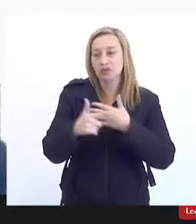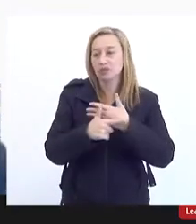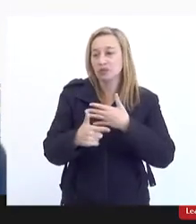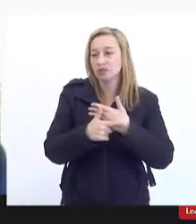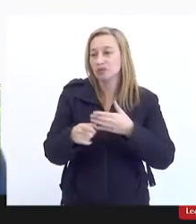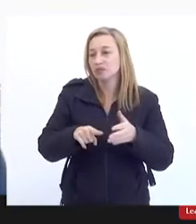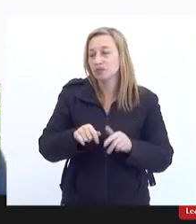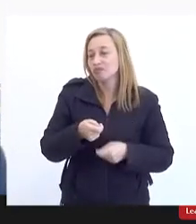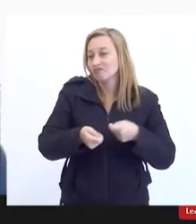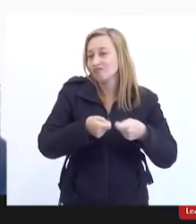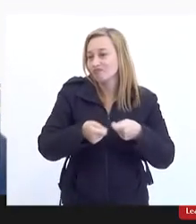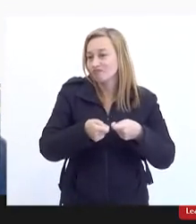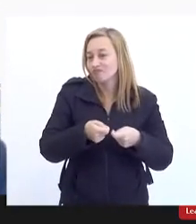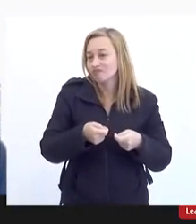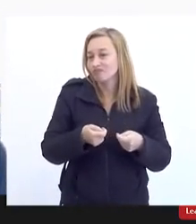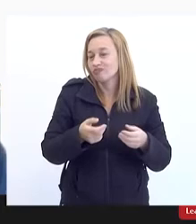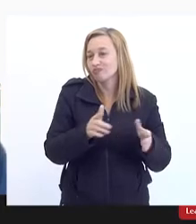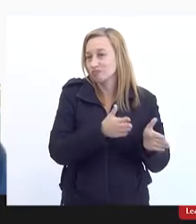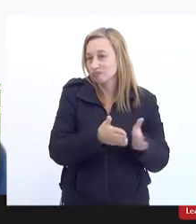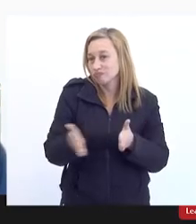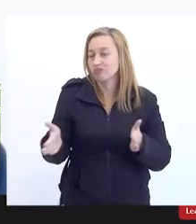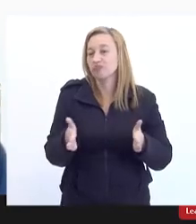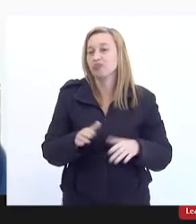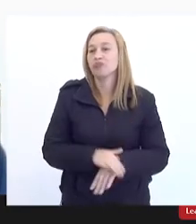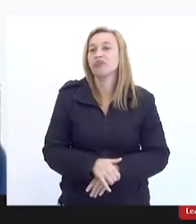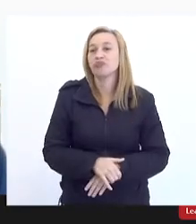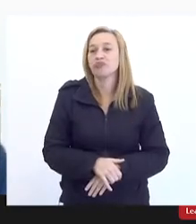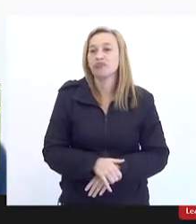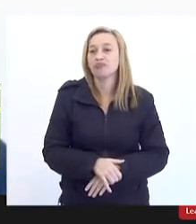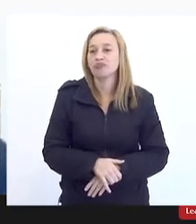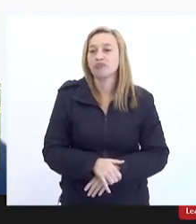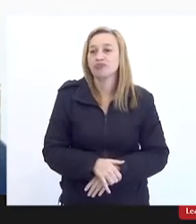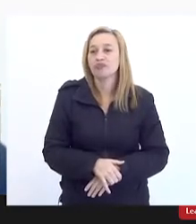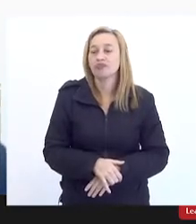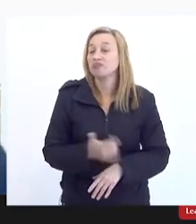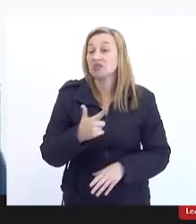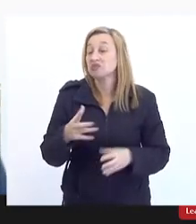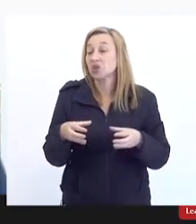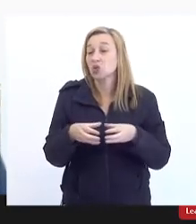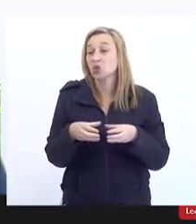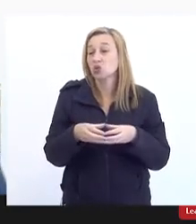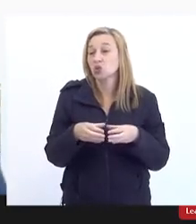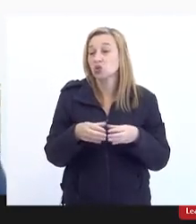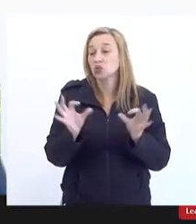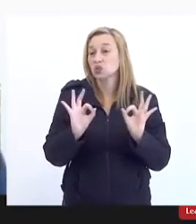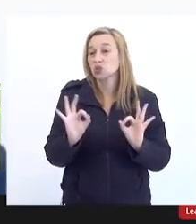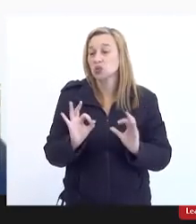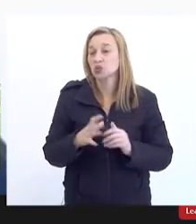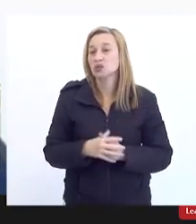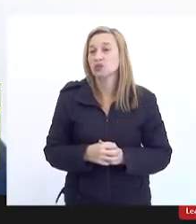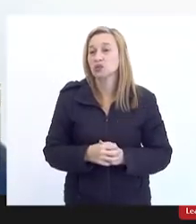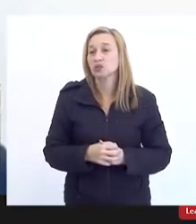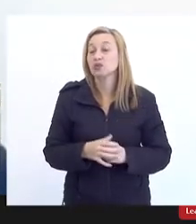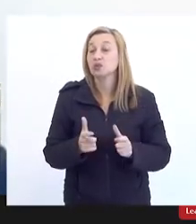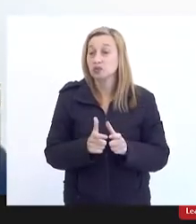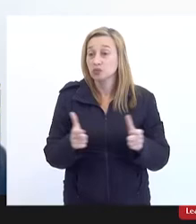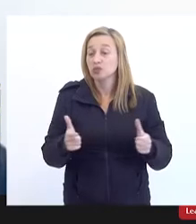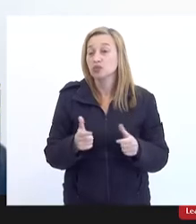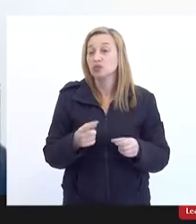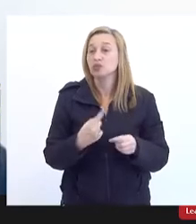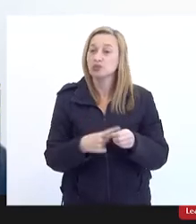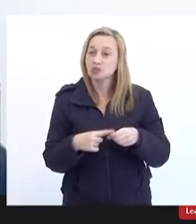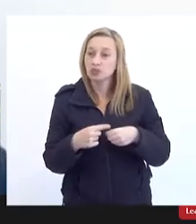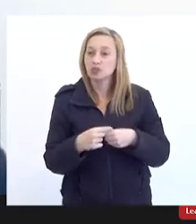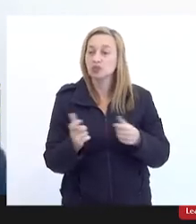nesse processo e ele não tem equipe nenhuma a grande maioria dos municípios até são